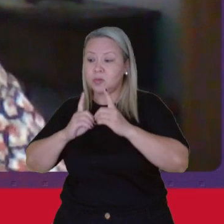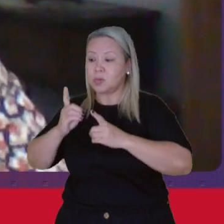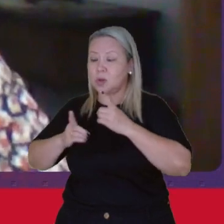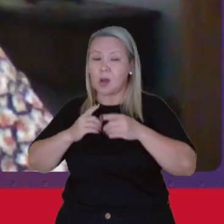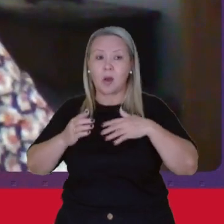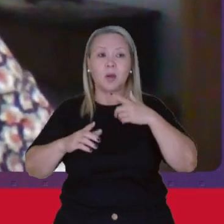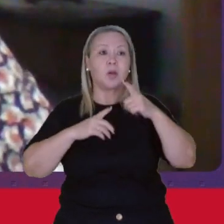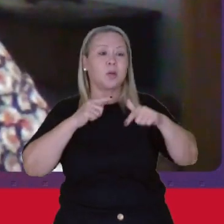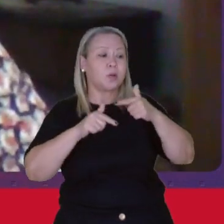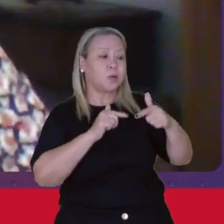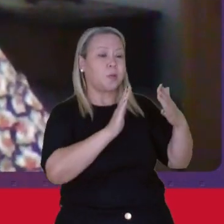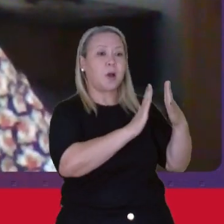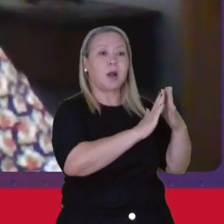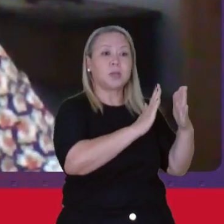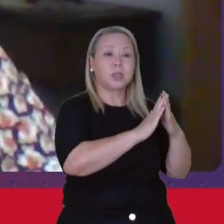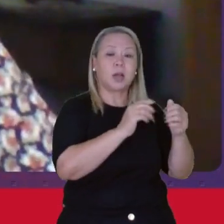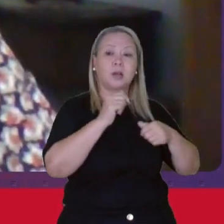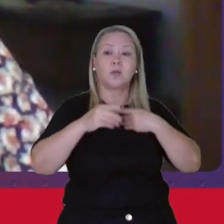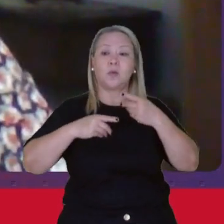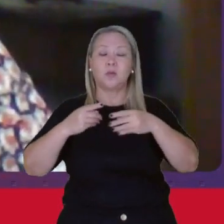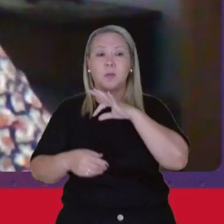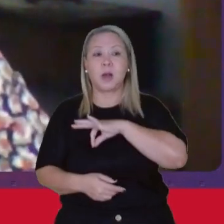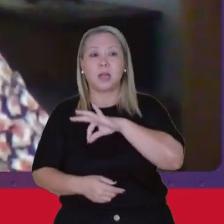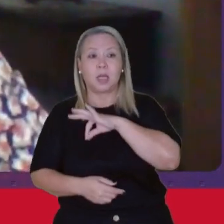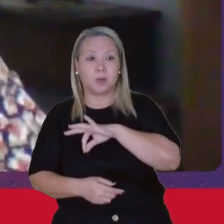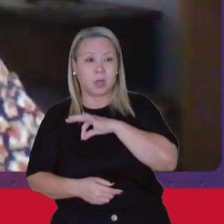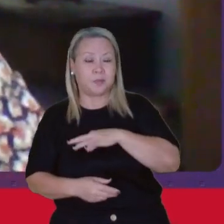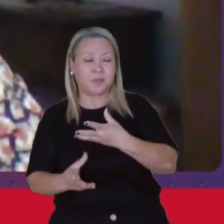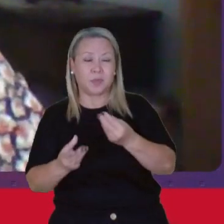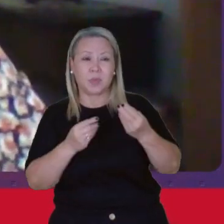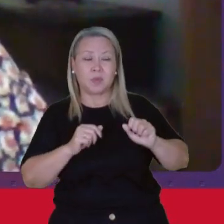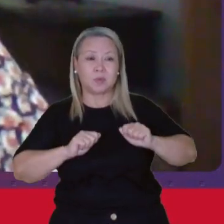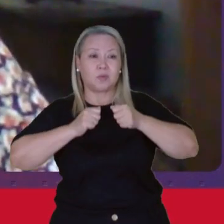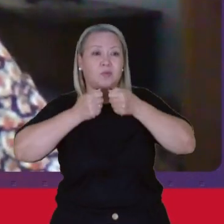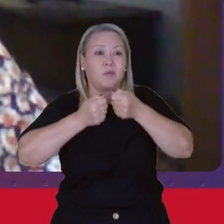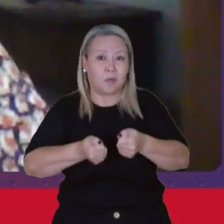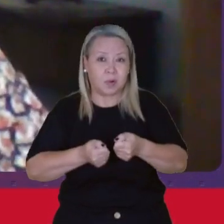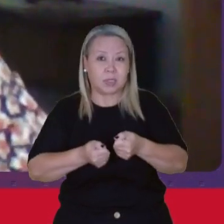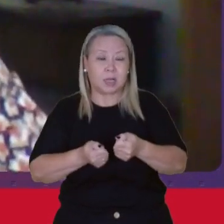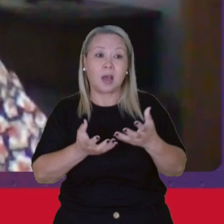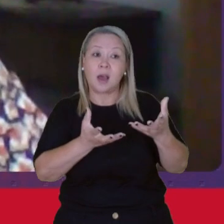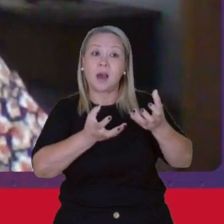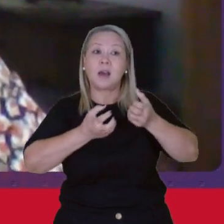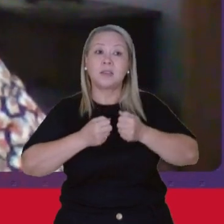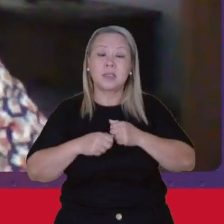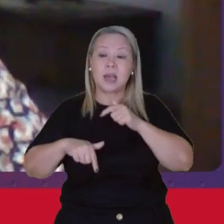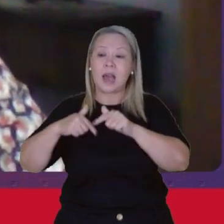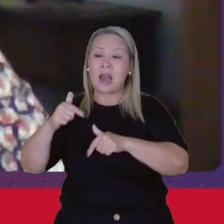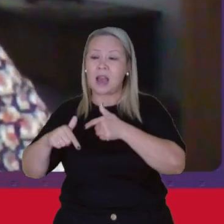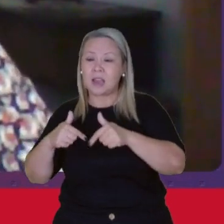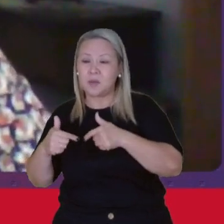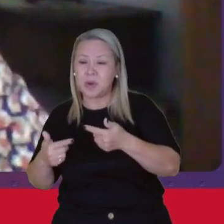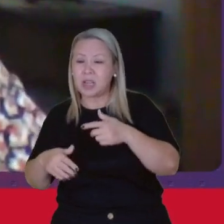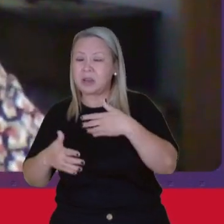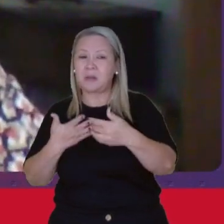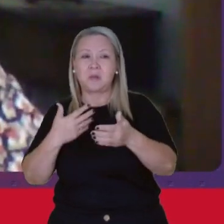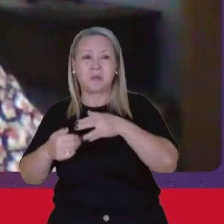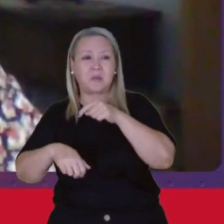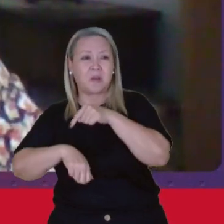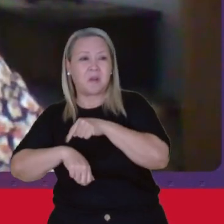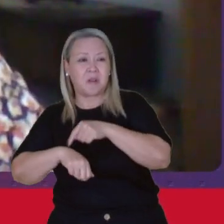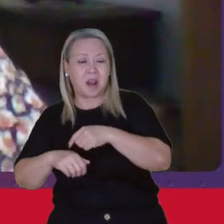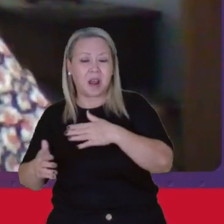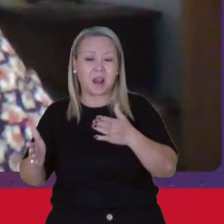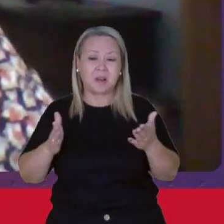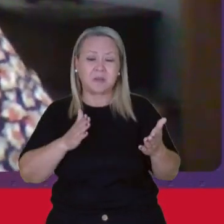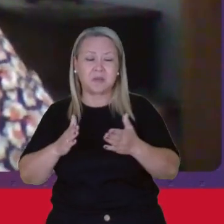Doméstico Com o trabalho Remunerado Muitas vezes Elas são forçadas A aceitar Empregos Flexíveis Com jornadas